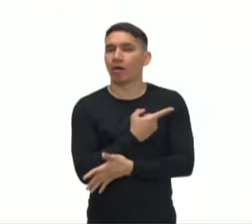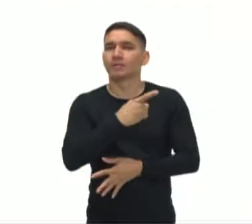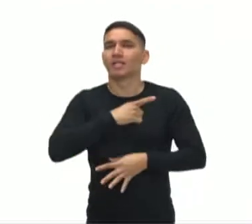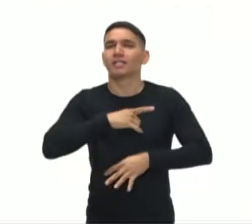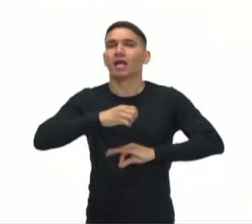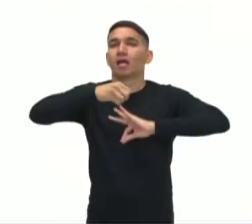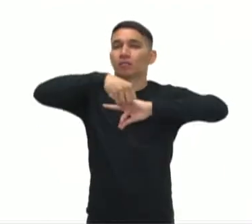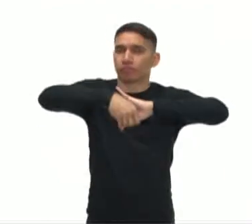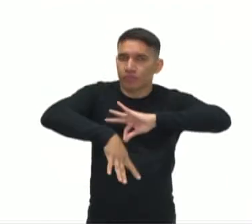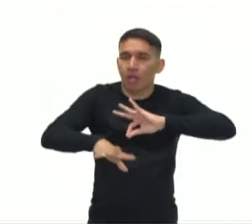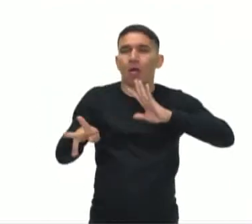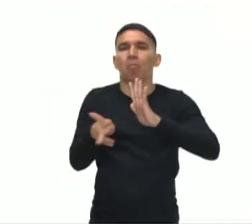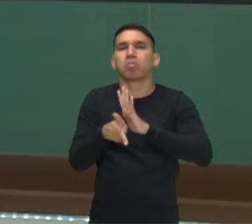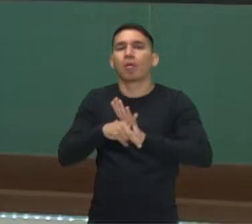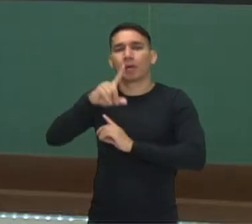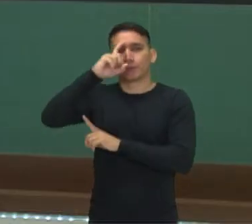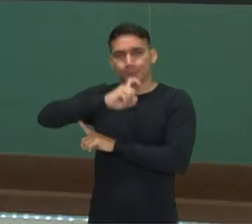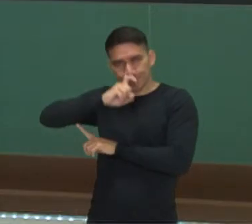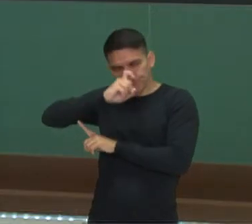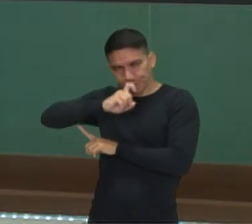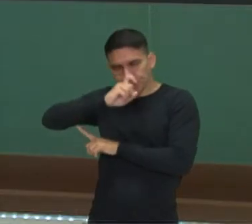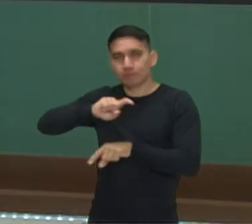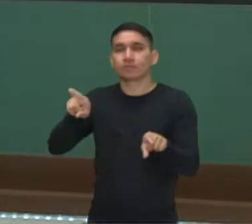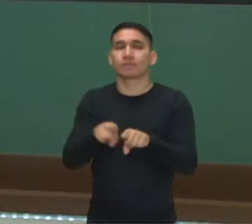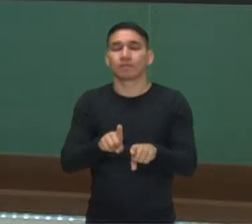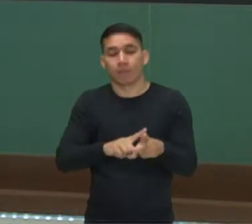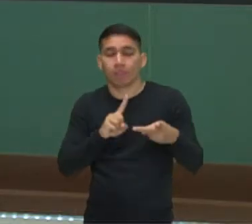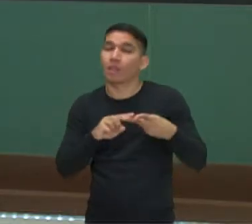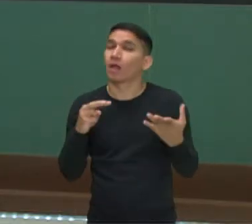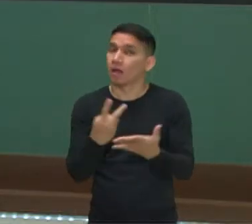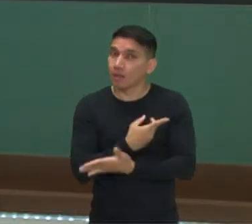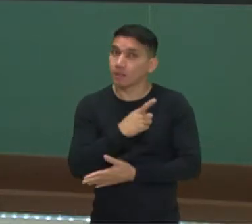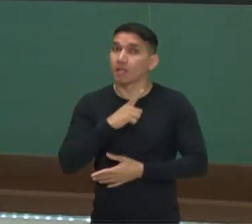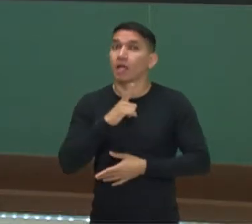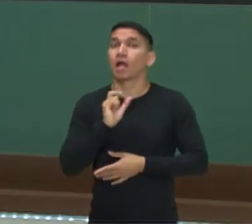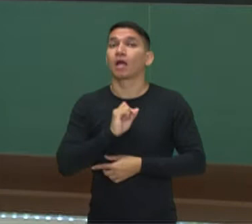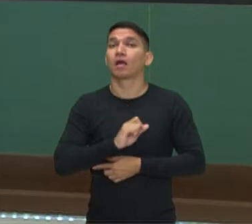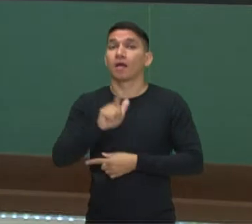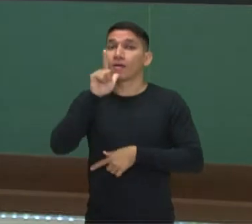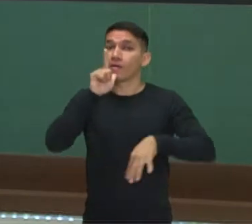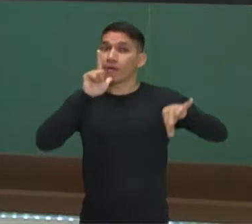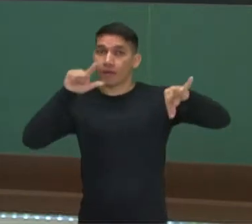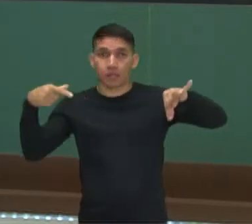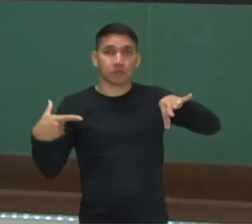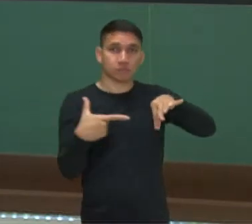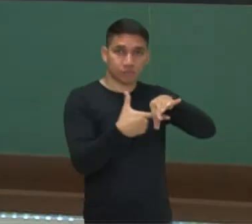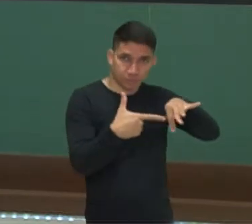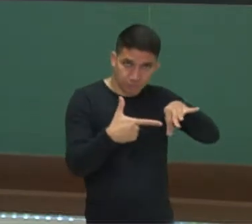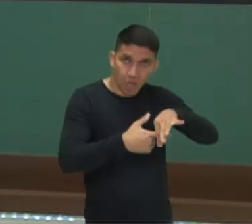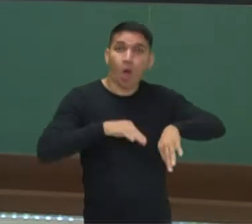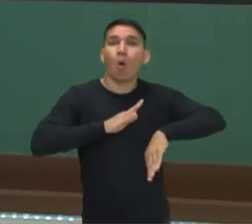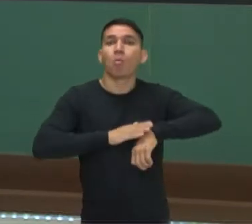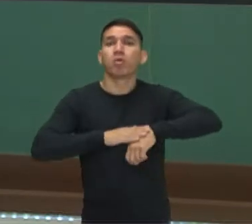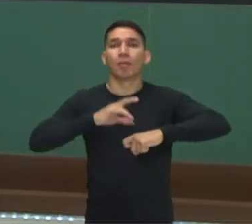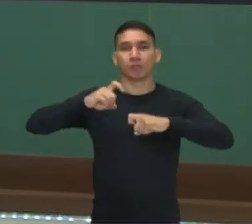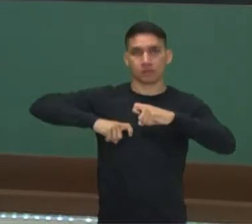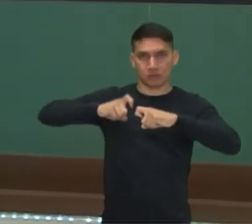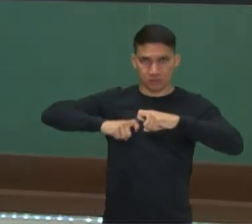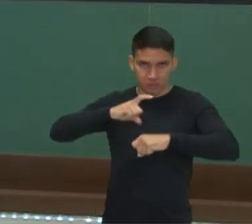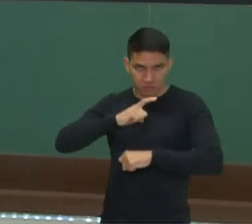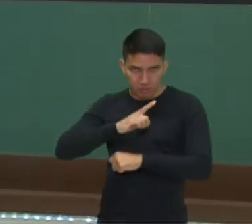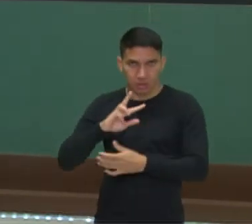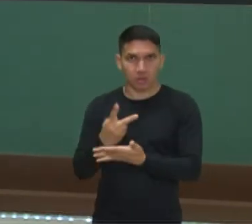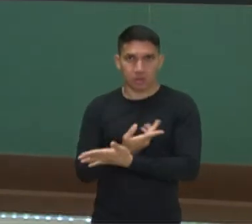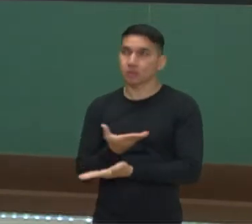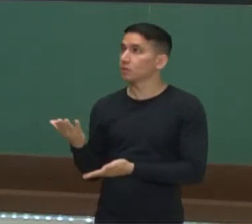eliminação da menstruação, por onde ocorre a penetração do órgão masculino durante a relação sexual